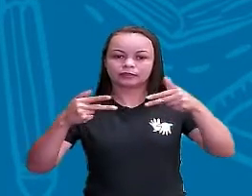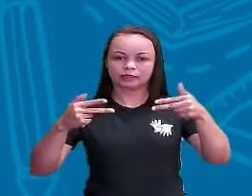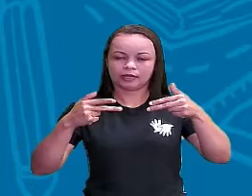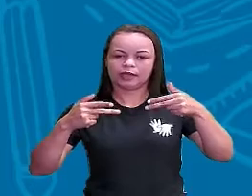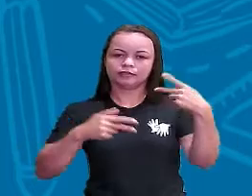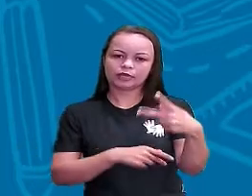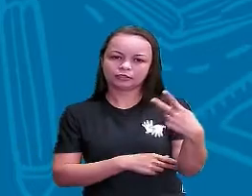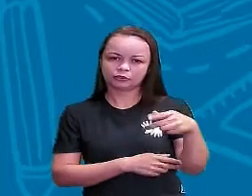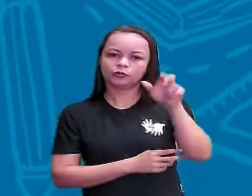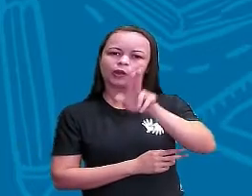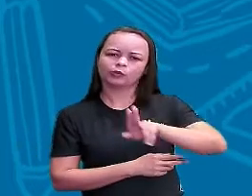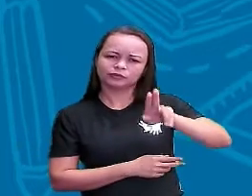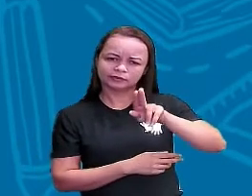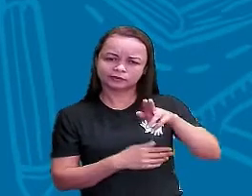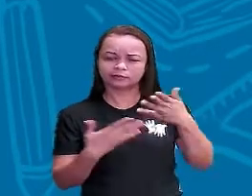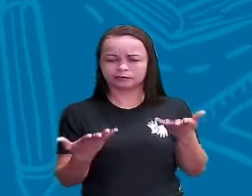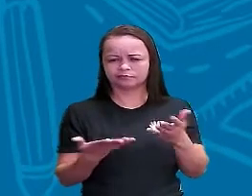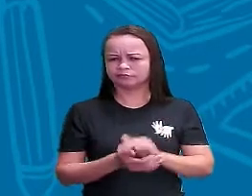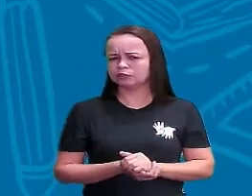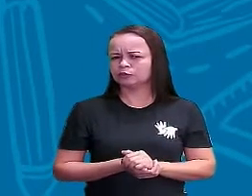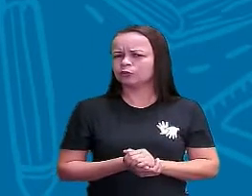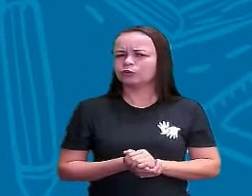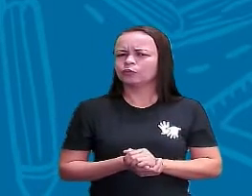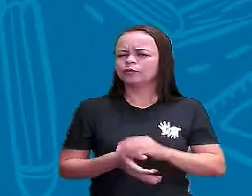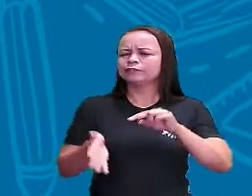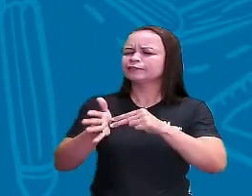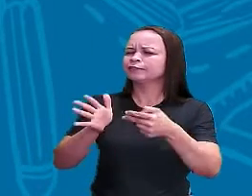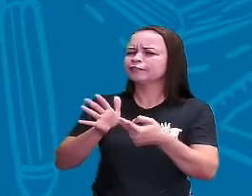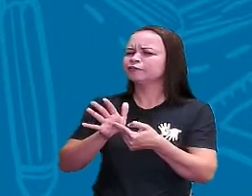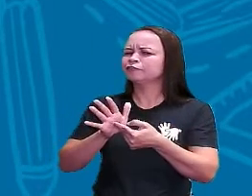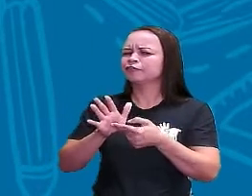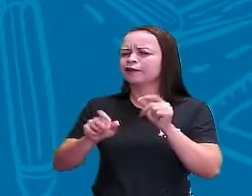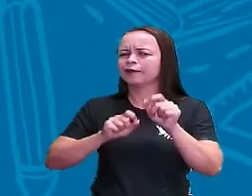utilizações O que quer dizer isso, professora?